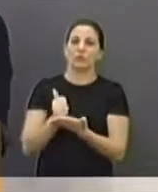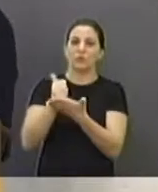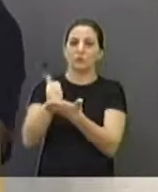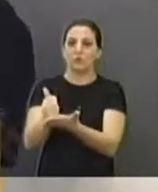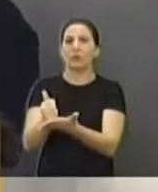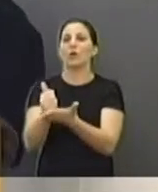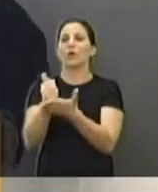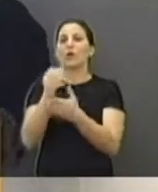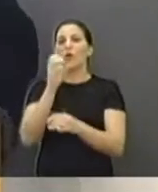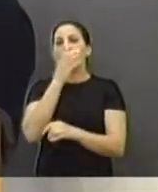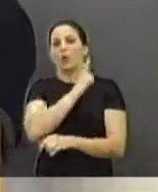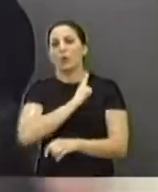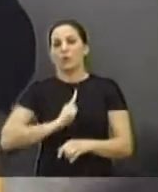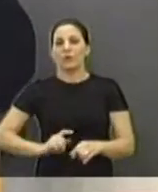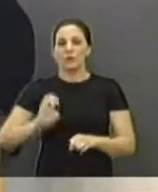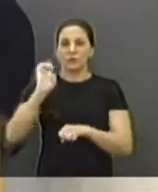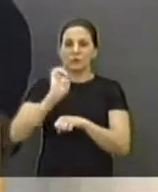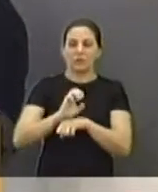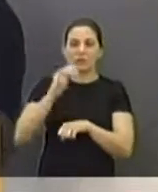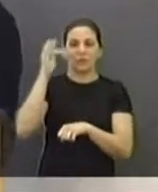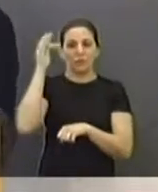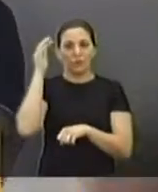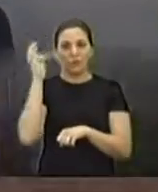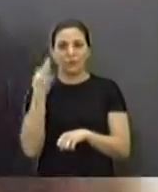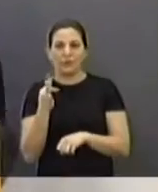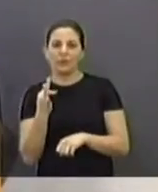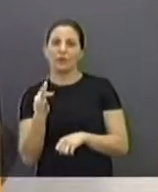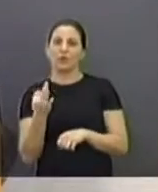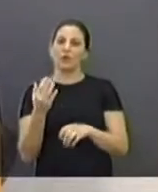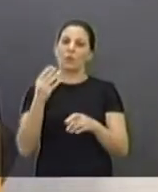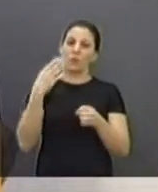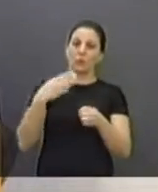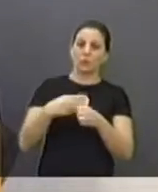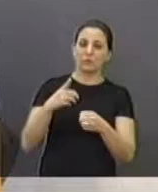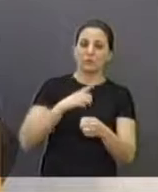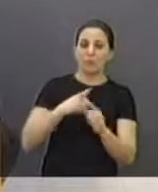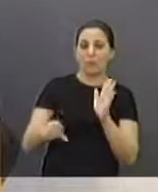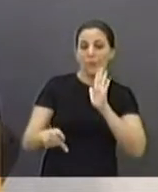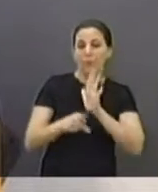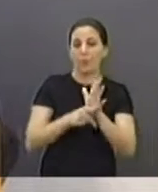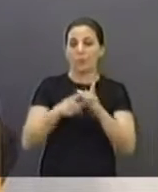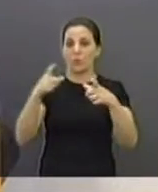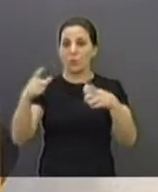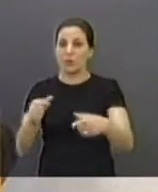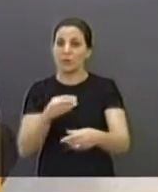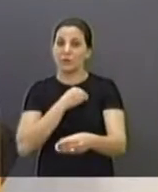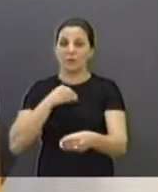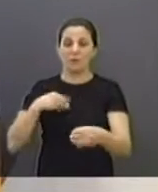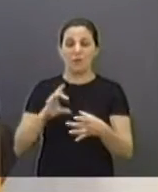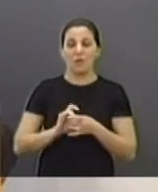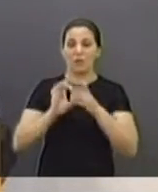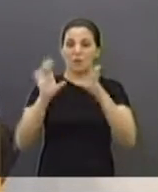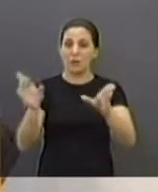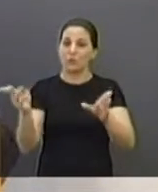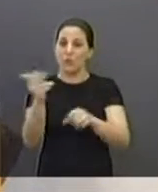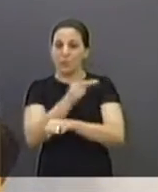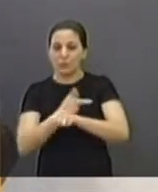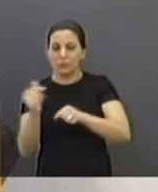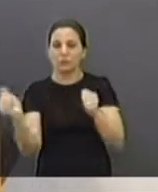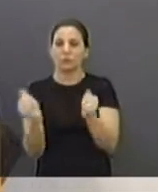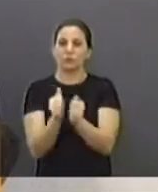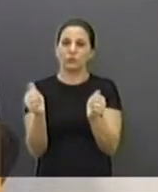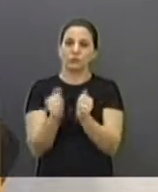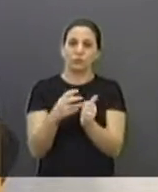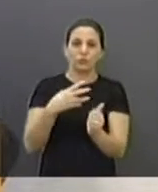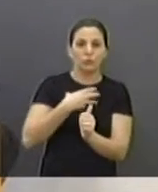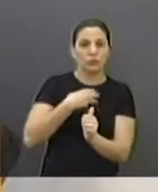brigar com o governo federal, para que o município tenha condições de ter o seu próprio laboratório, mas eu à disposição para a gente correr junto, de que